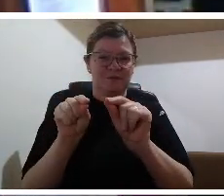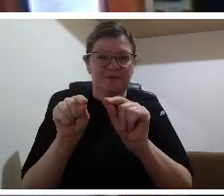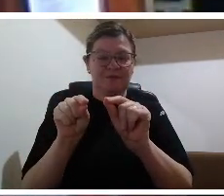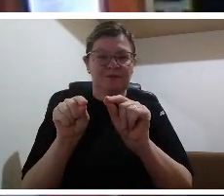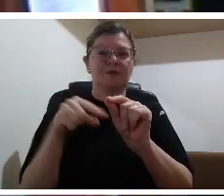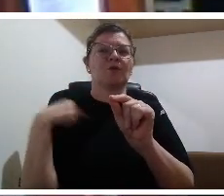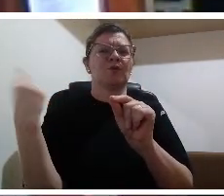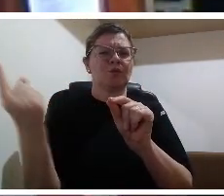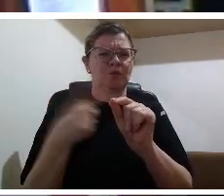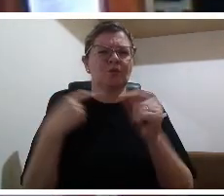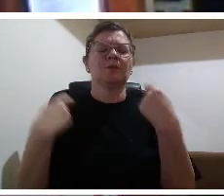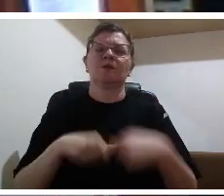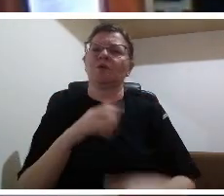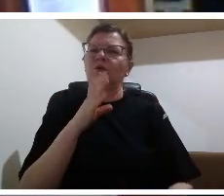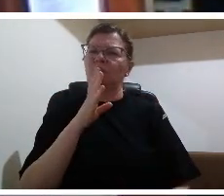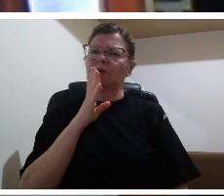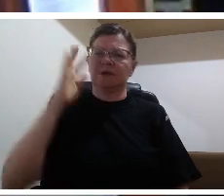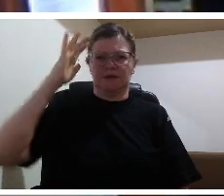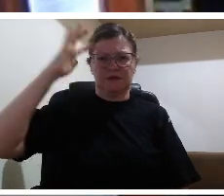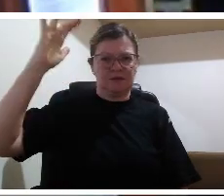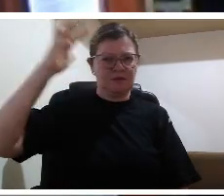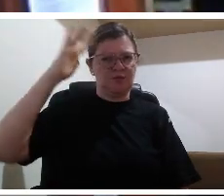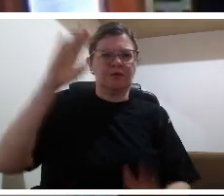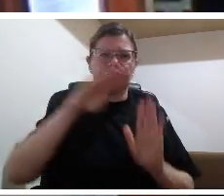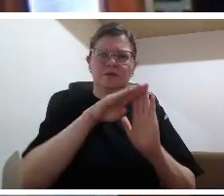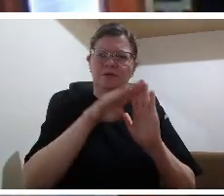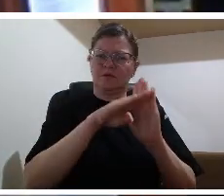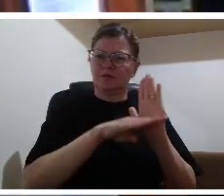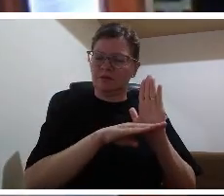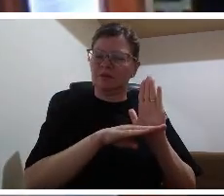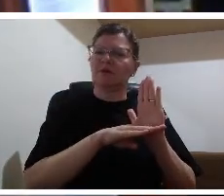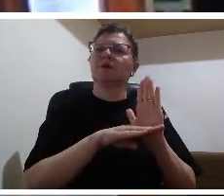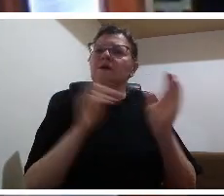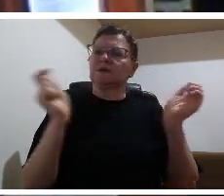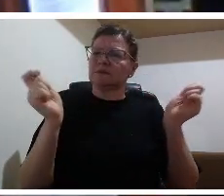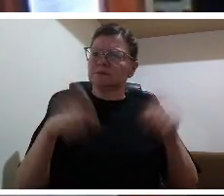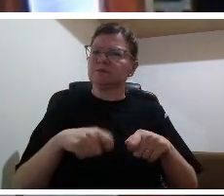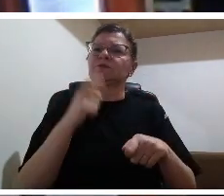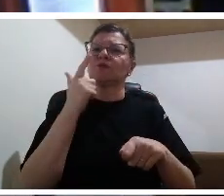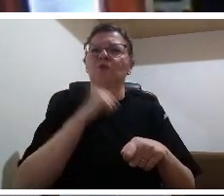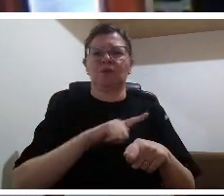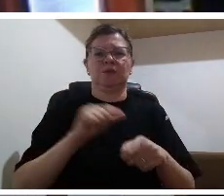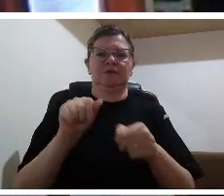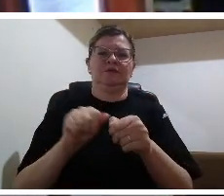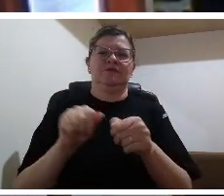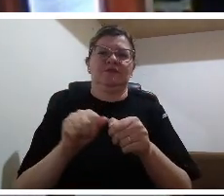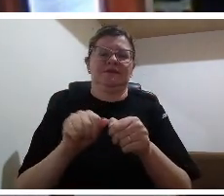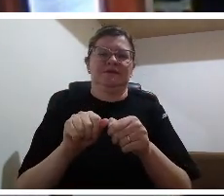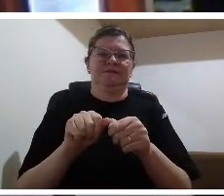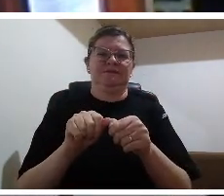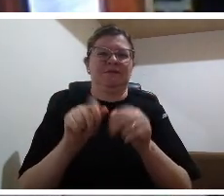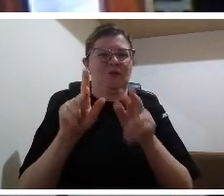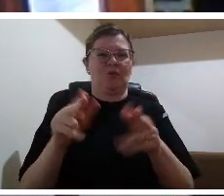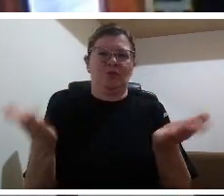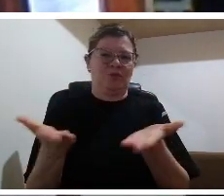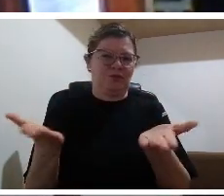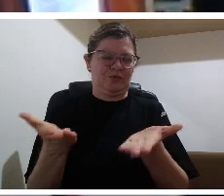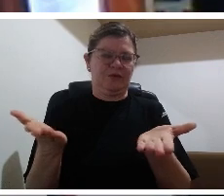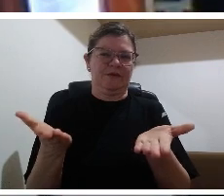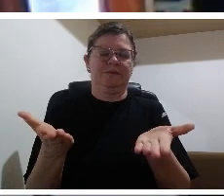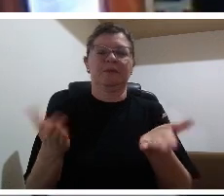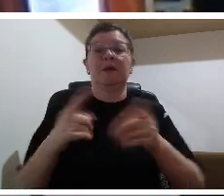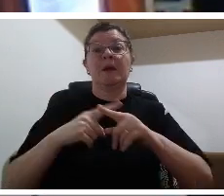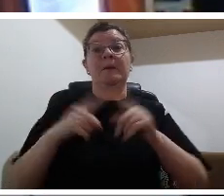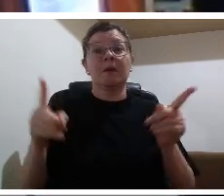mas ao mesmo tempo sermos capazes também de influir porque a pedagogia histórico